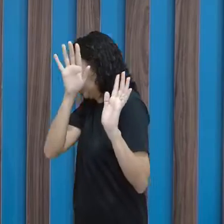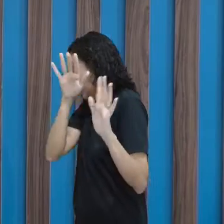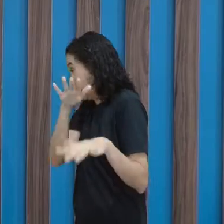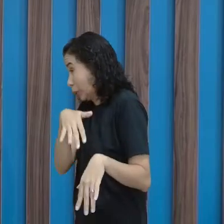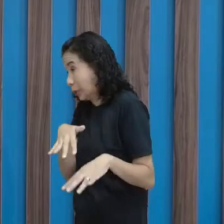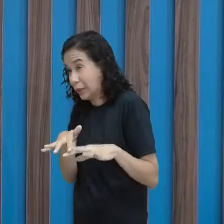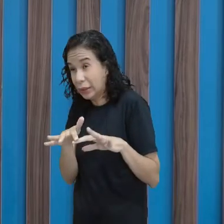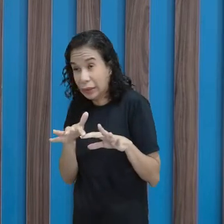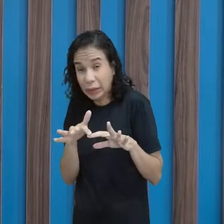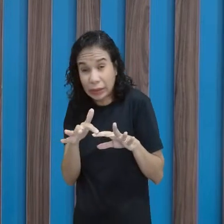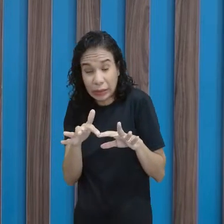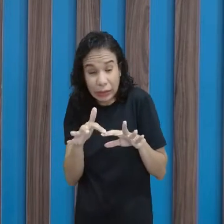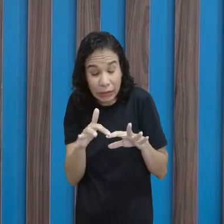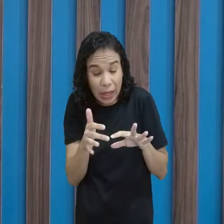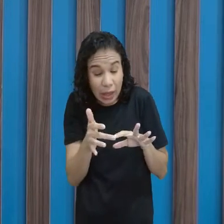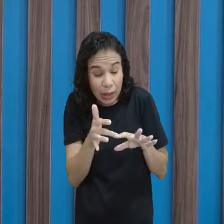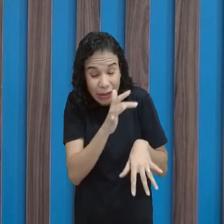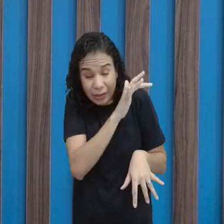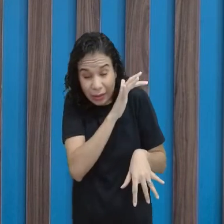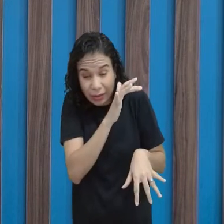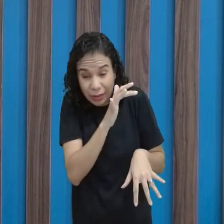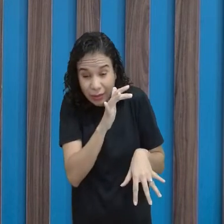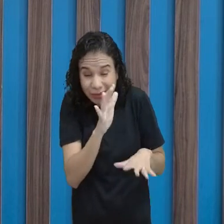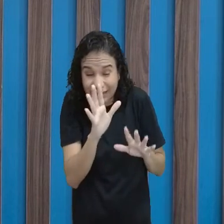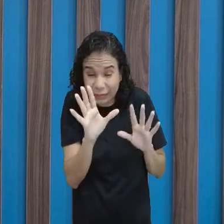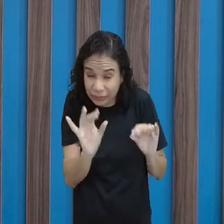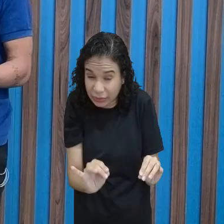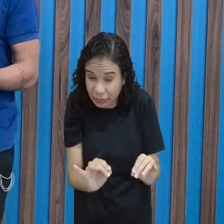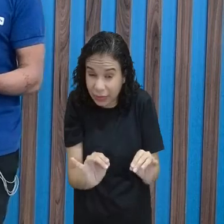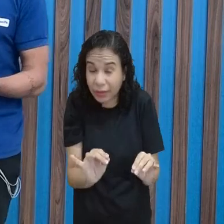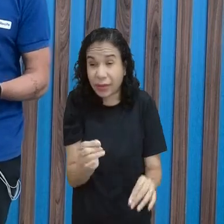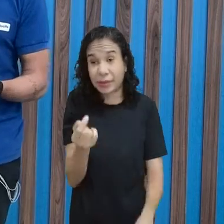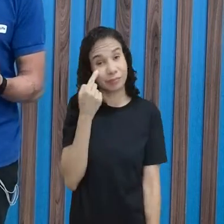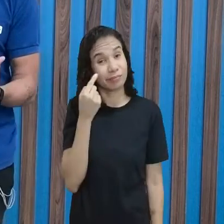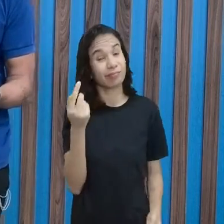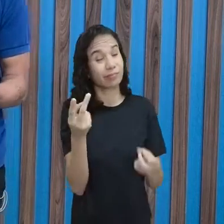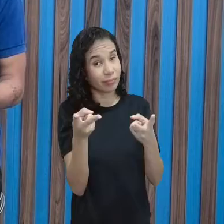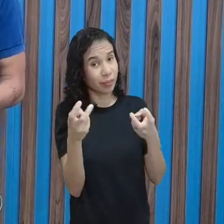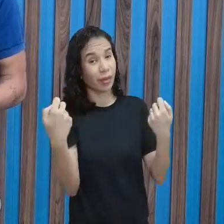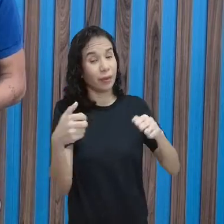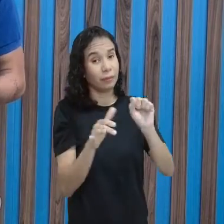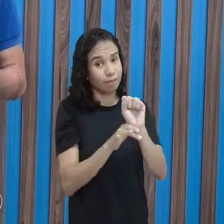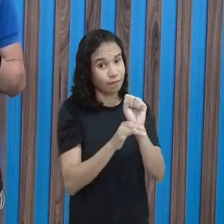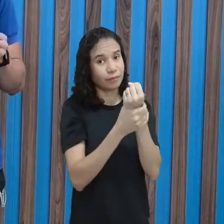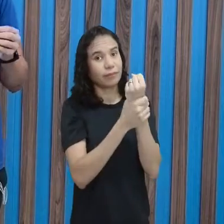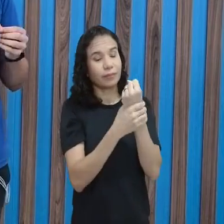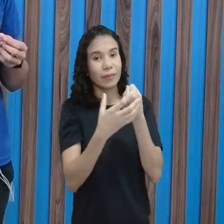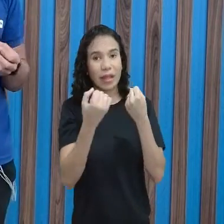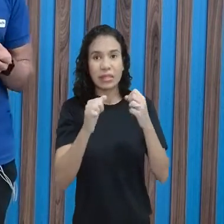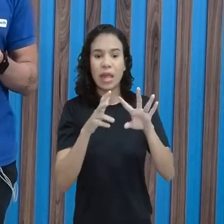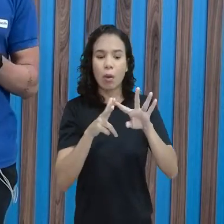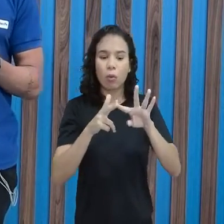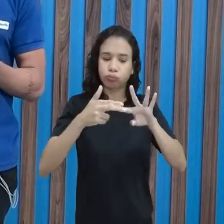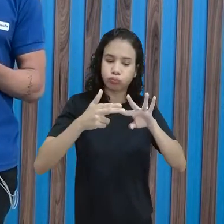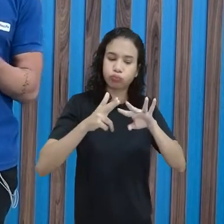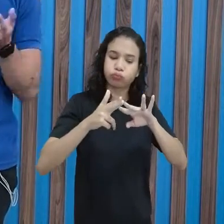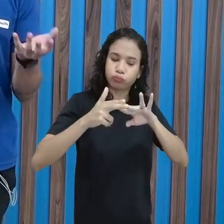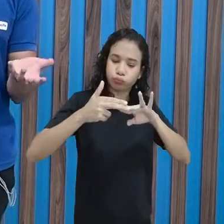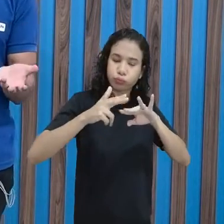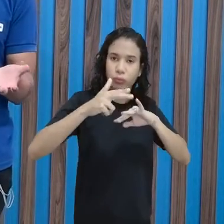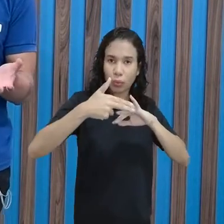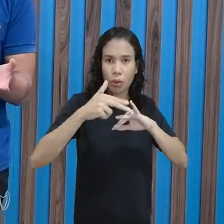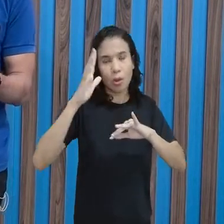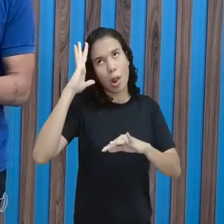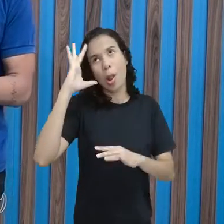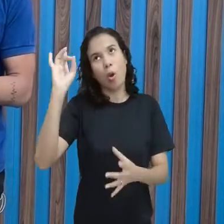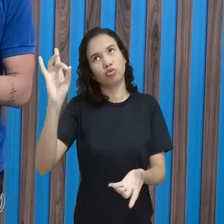gel e a unha. Ah, senhor. Então vejam aí o porquê da segurança, né? Se ela estivesse com a unha cortadinha, lógico que